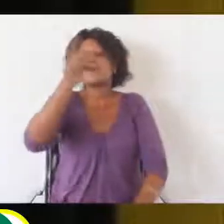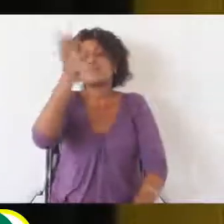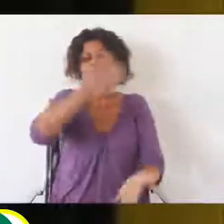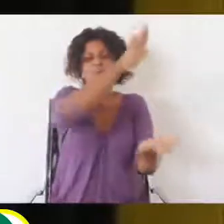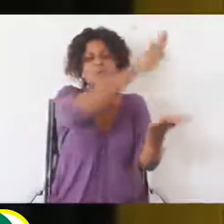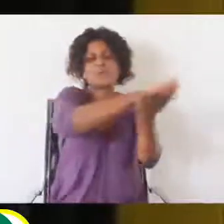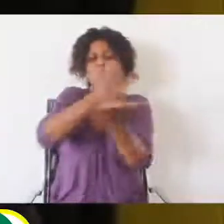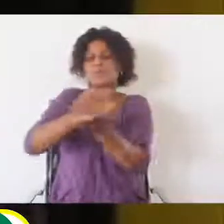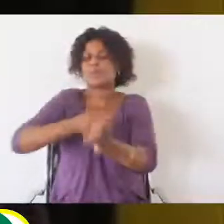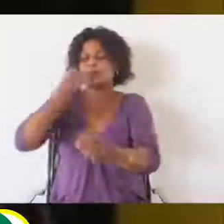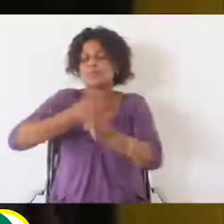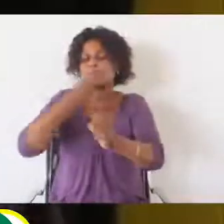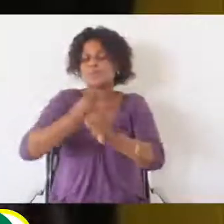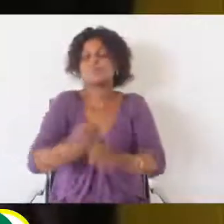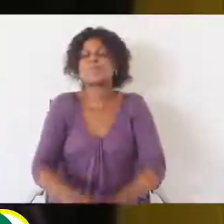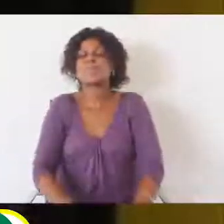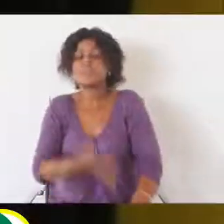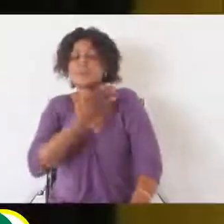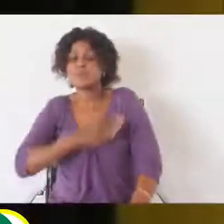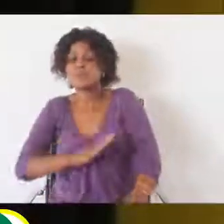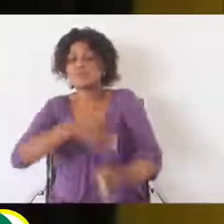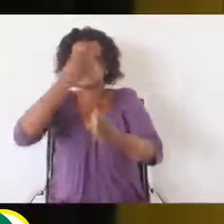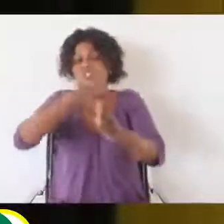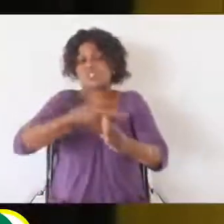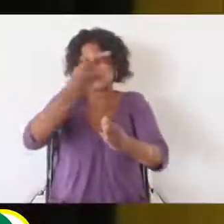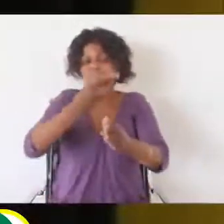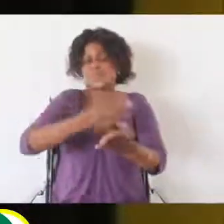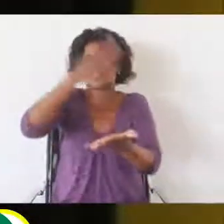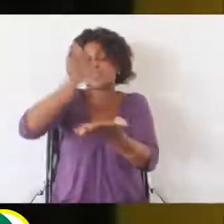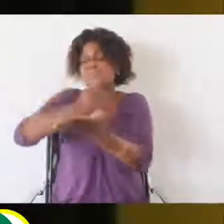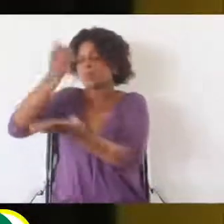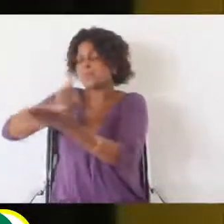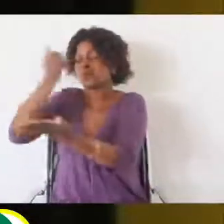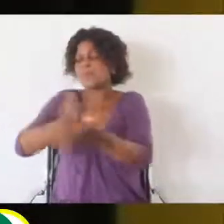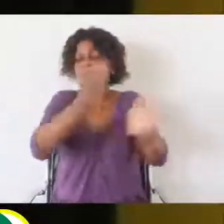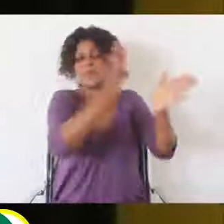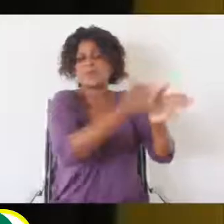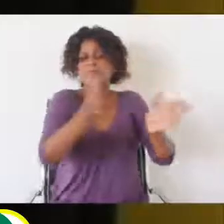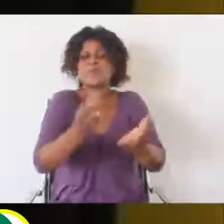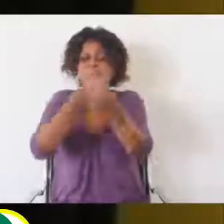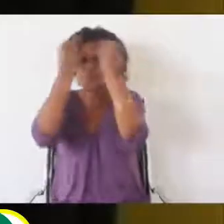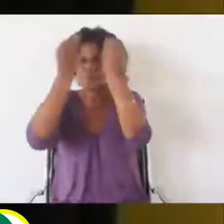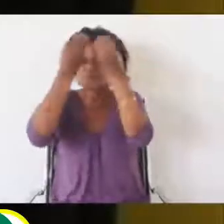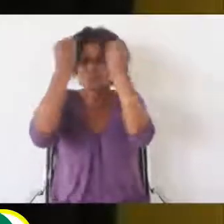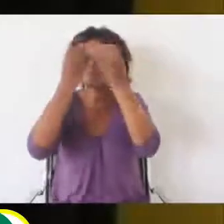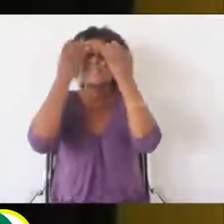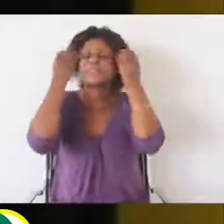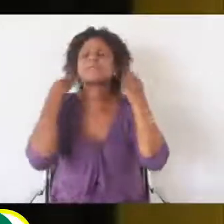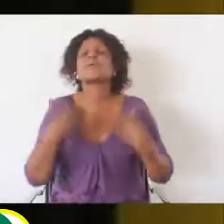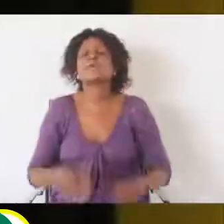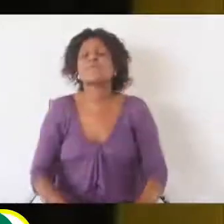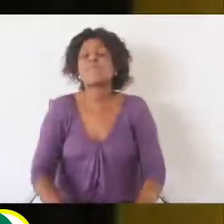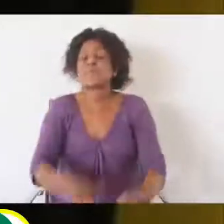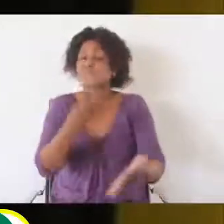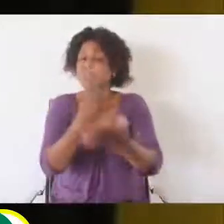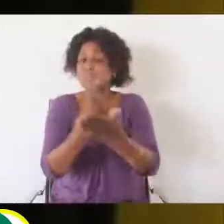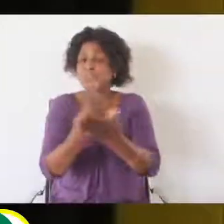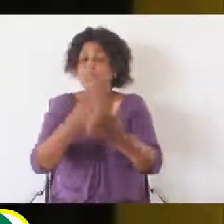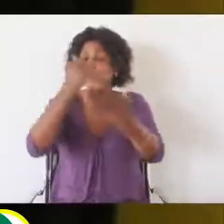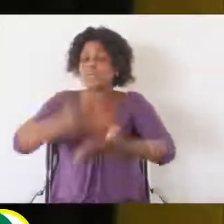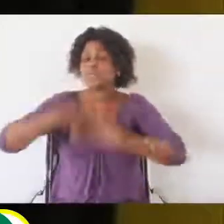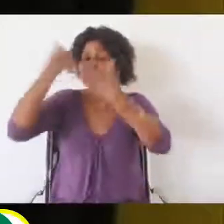Esperamos que as experiências adquiridas durante a formação sejam úteis para orientar-vos neste processo